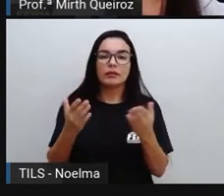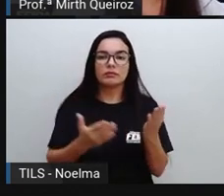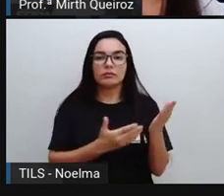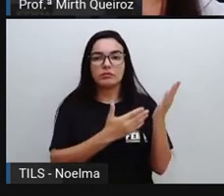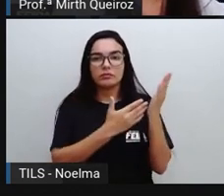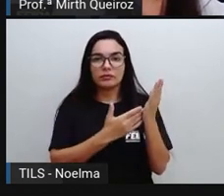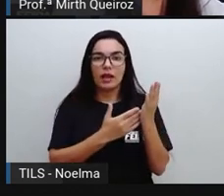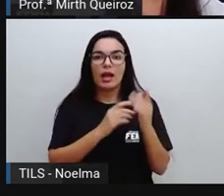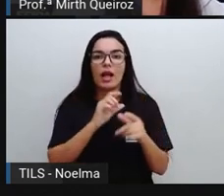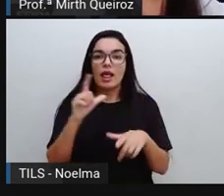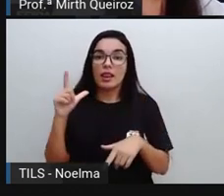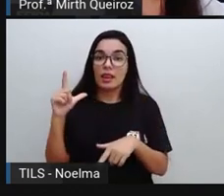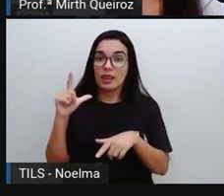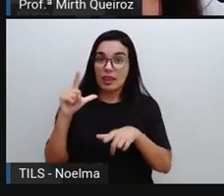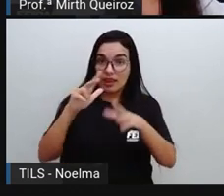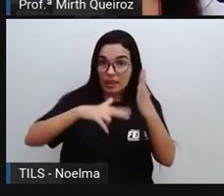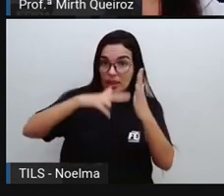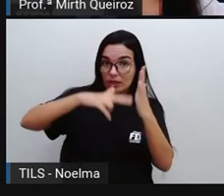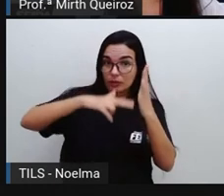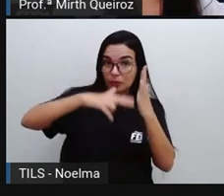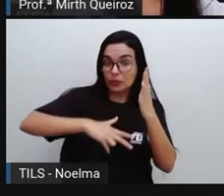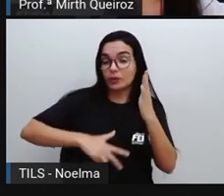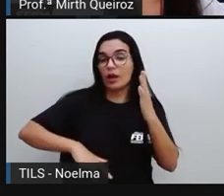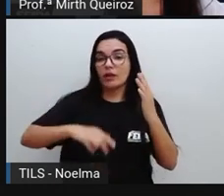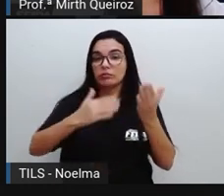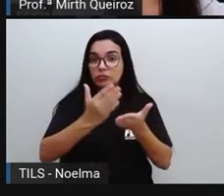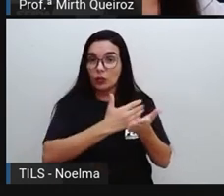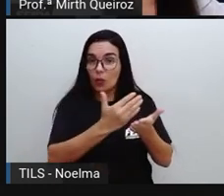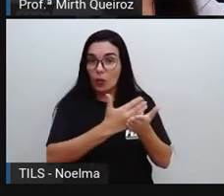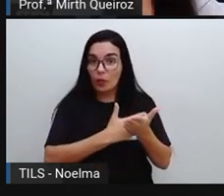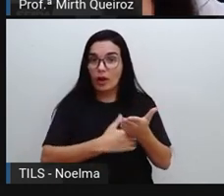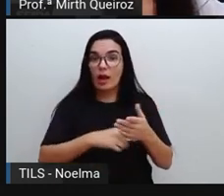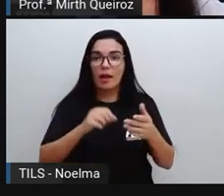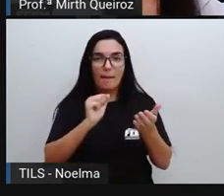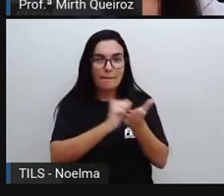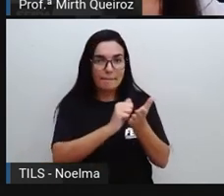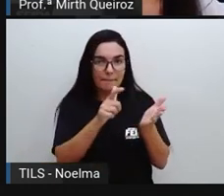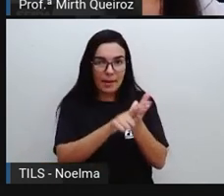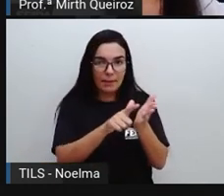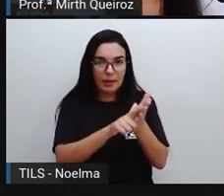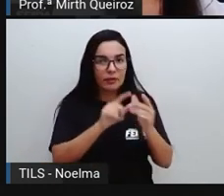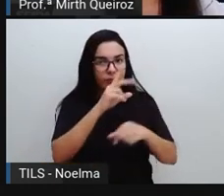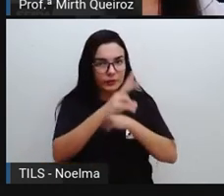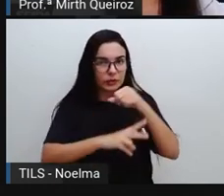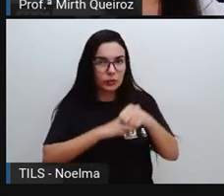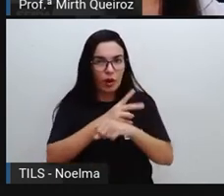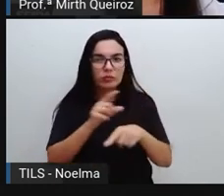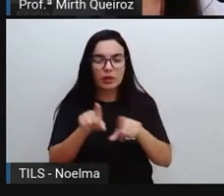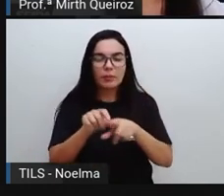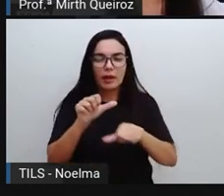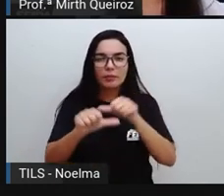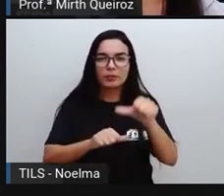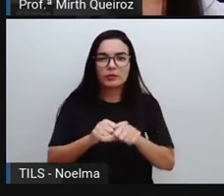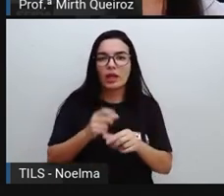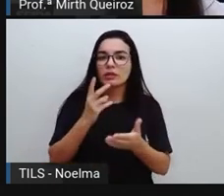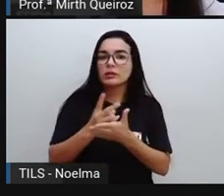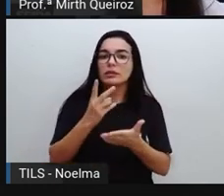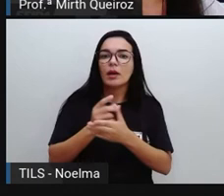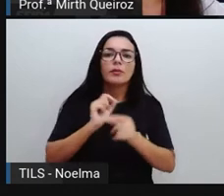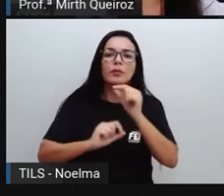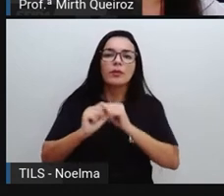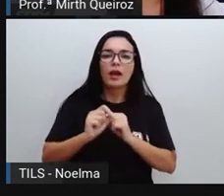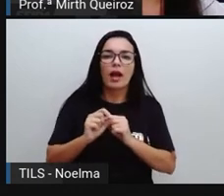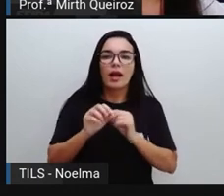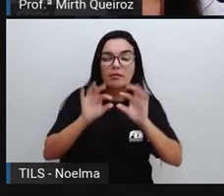enciclopédia digital. A leitura de um verbete, enciclopédio, impresso e virtual também muda, uma vez que virtualmente ela